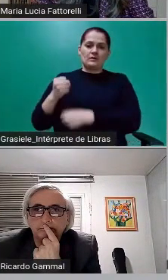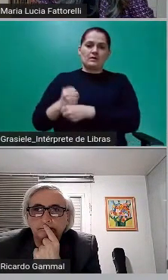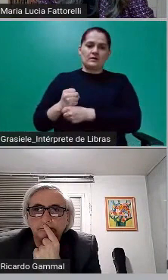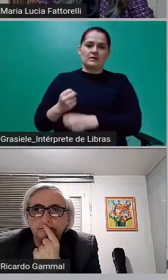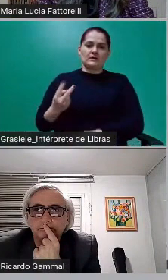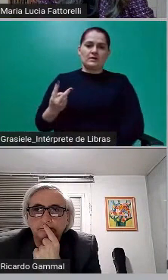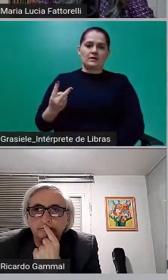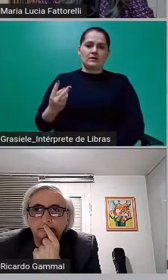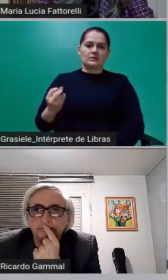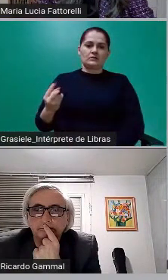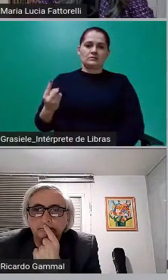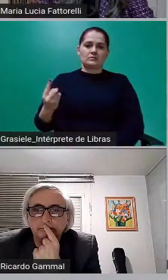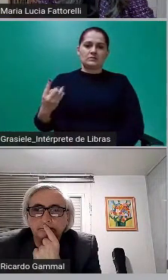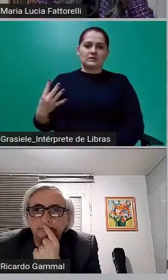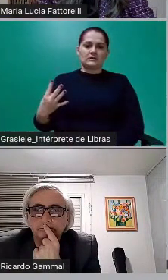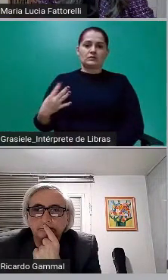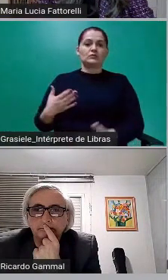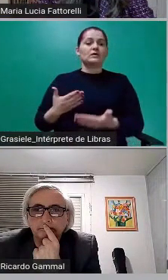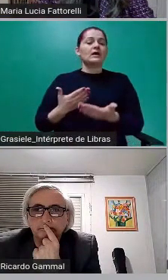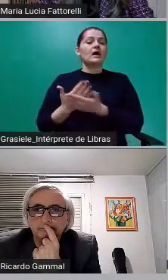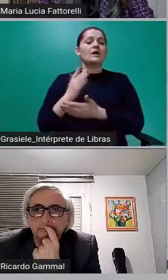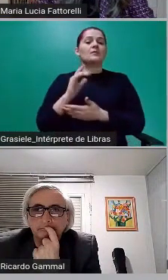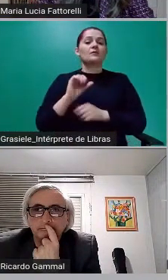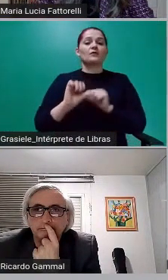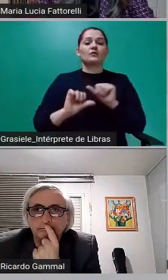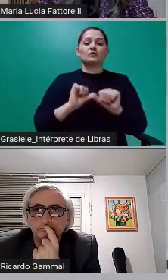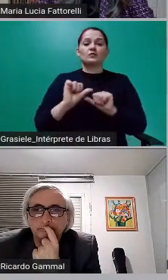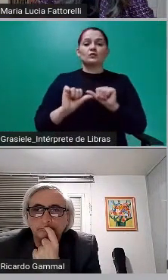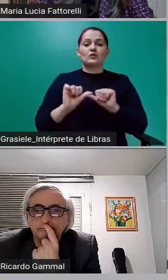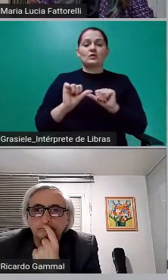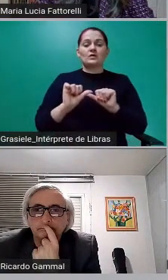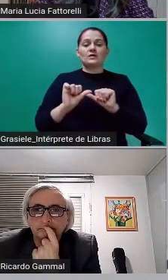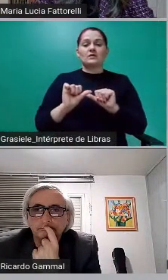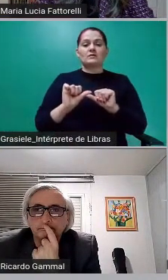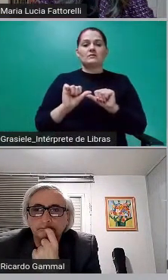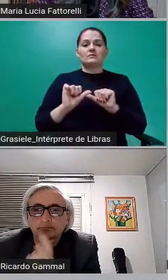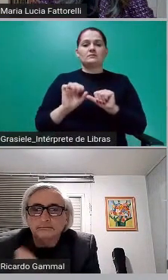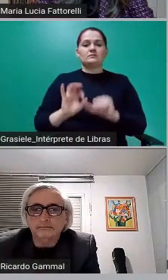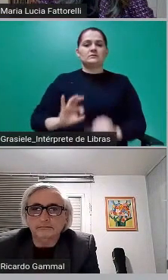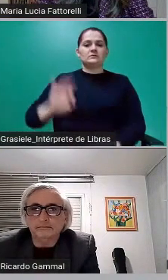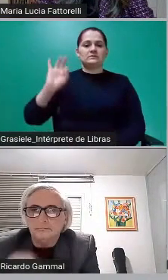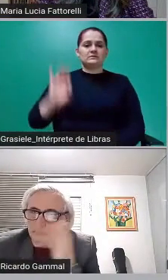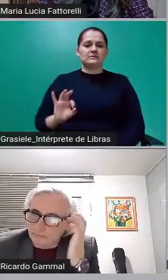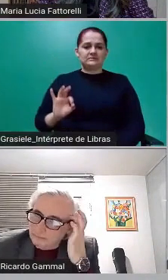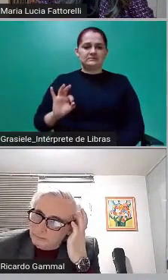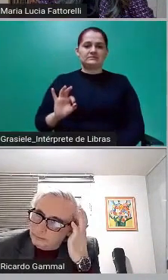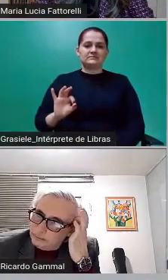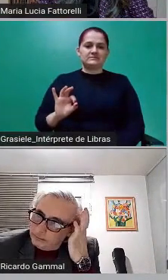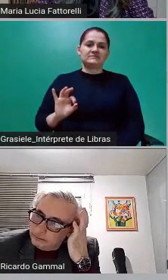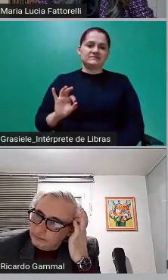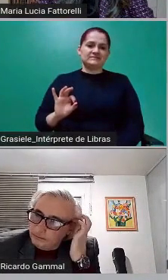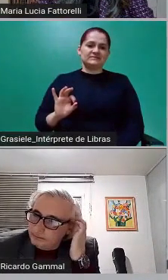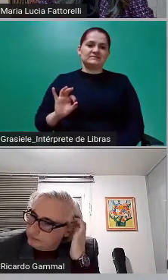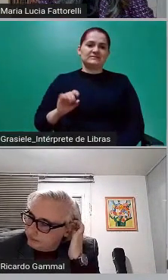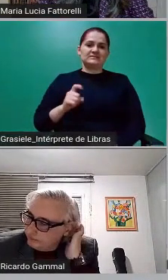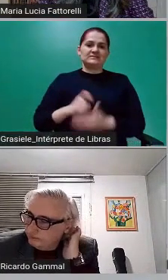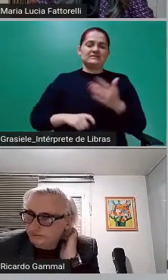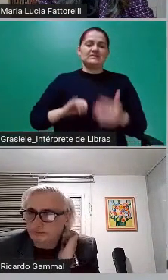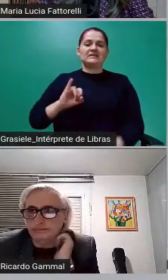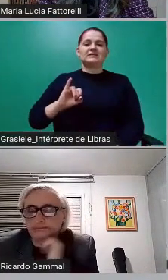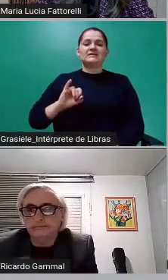aprovou a troca desse índice agiota de IGP